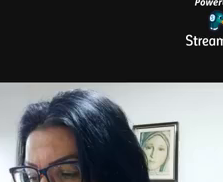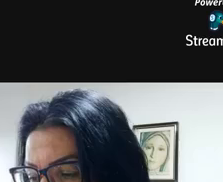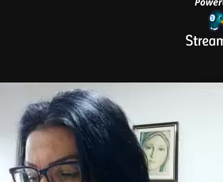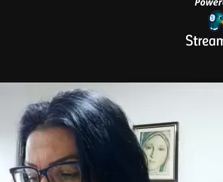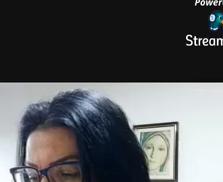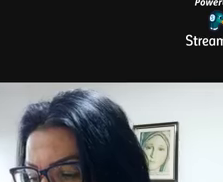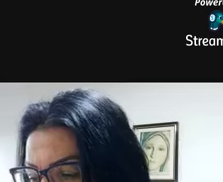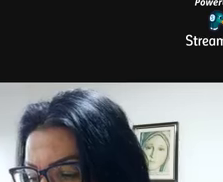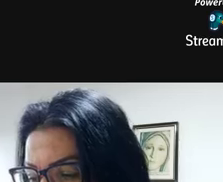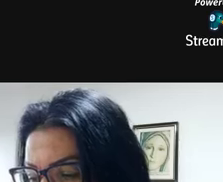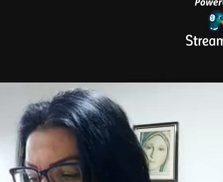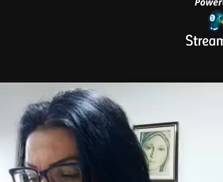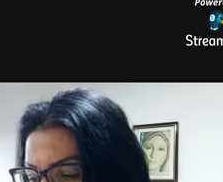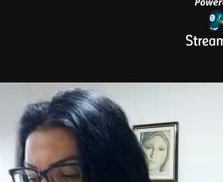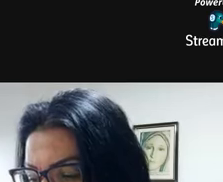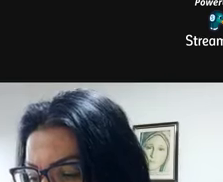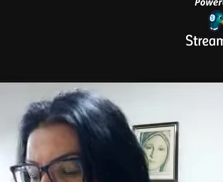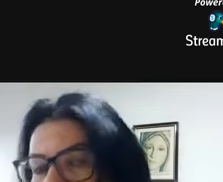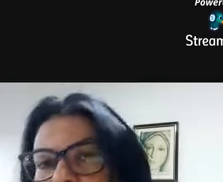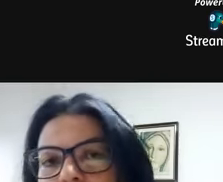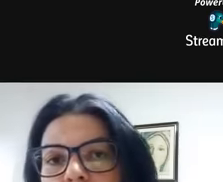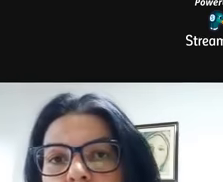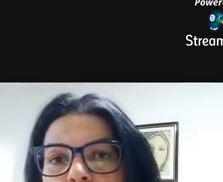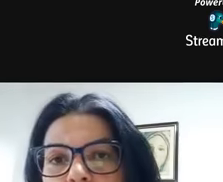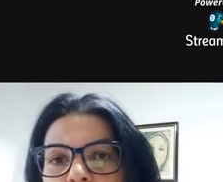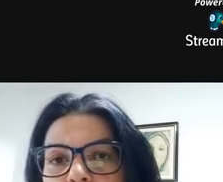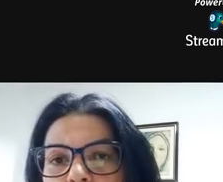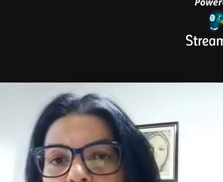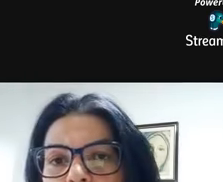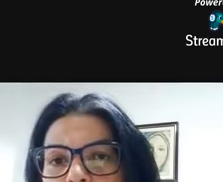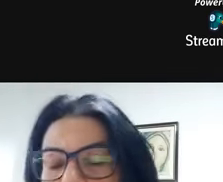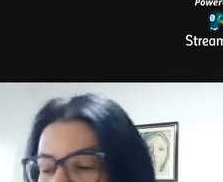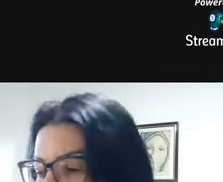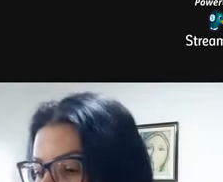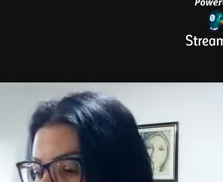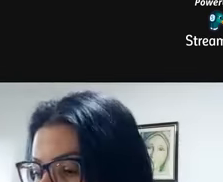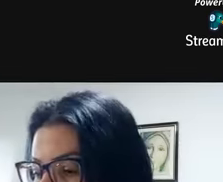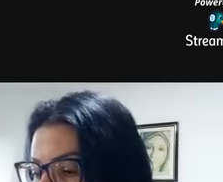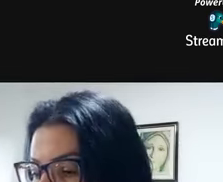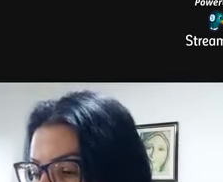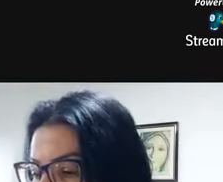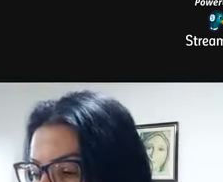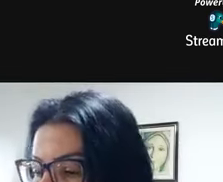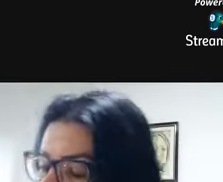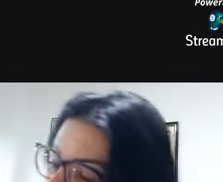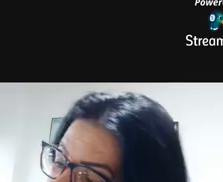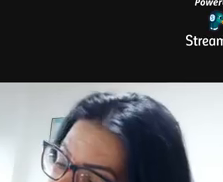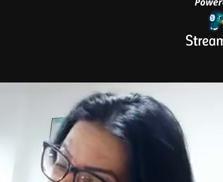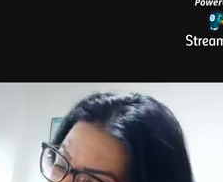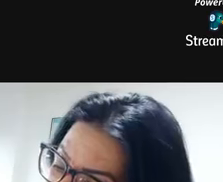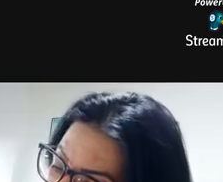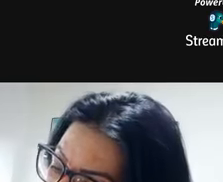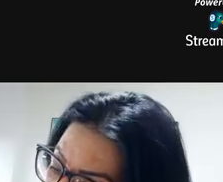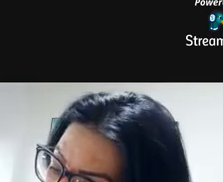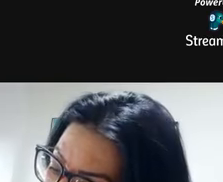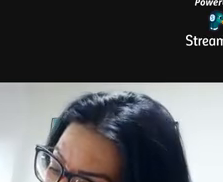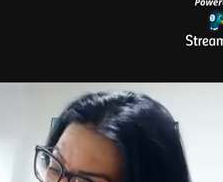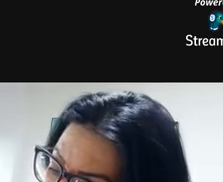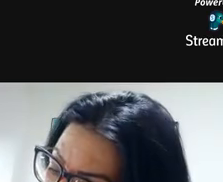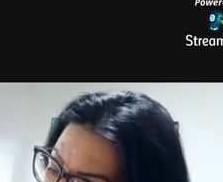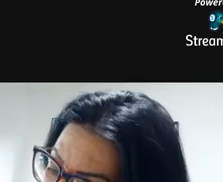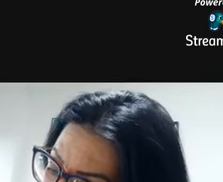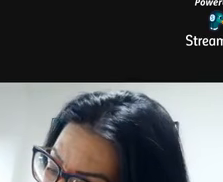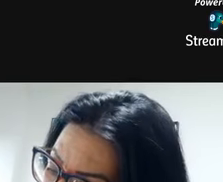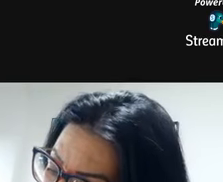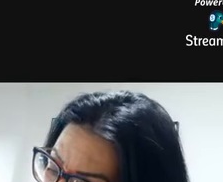para que realmente a nossa agência não feche, né, só imagina, presidente, e a todos que estão ouvindo. Você mora no distrito, quer pegar uma